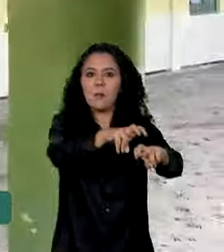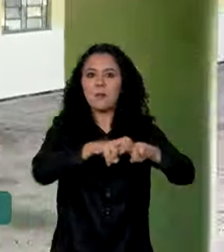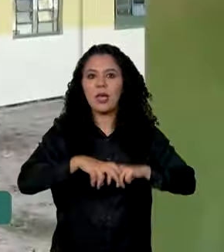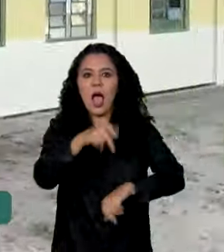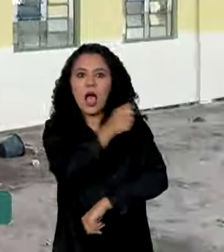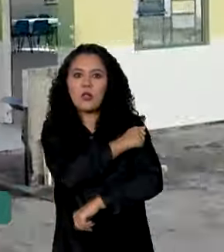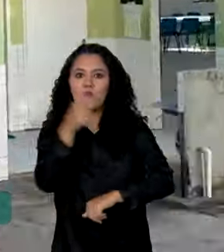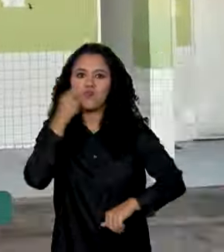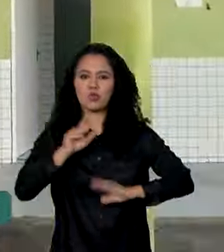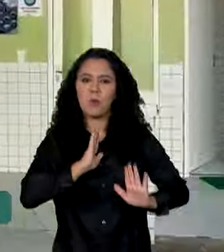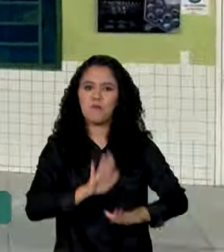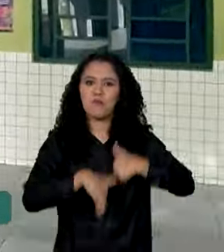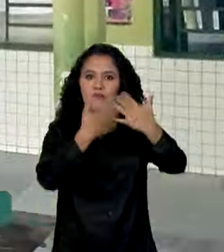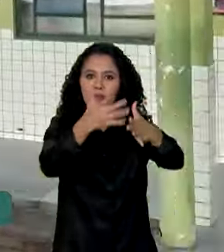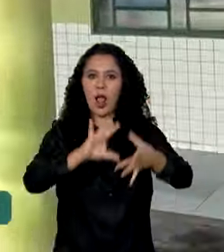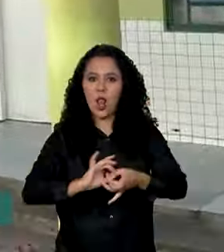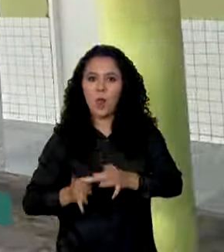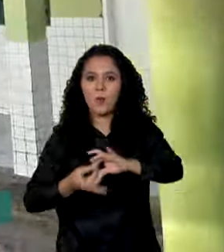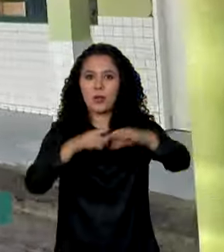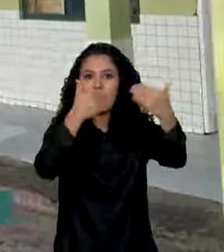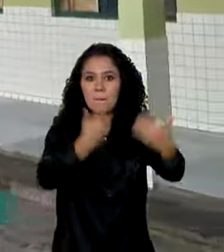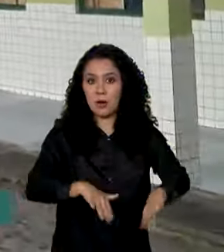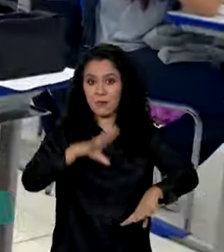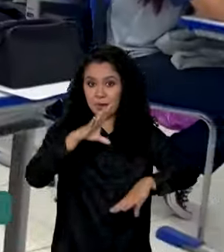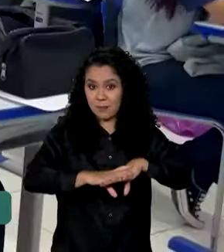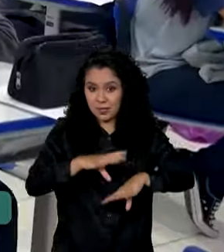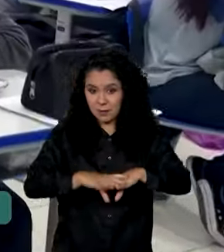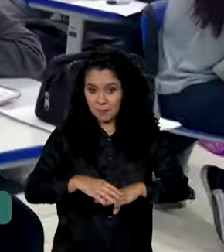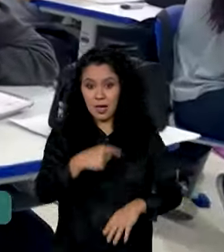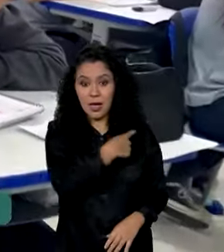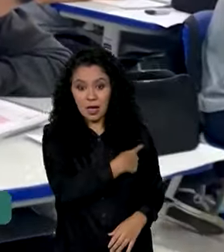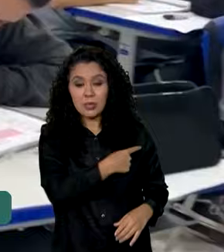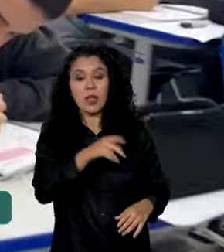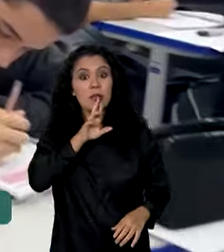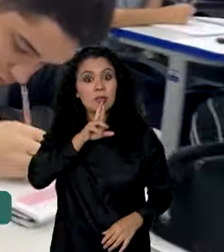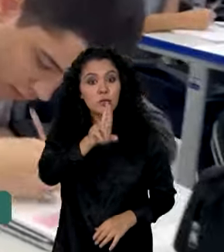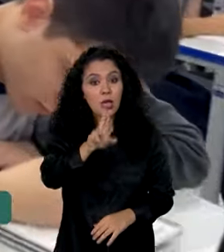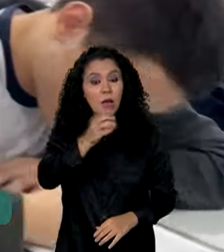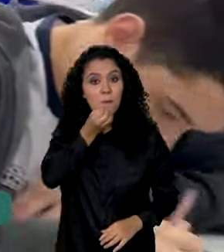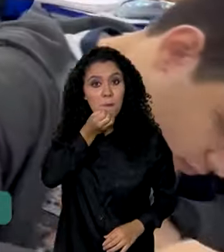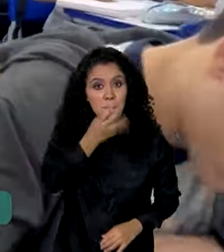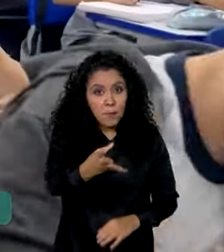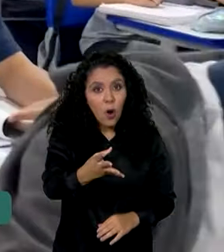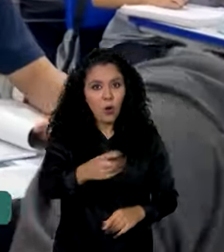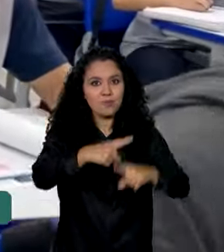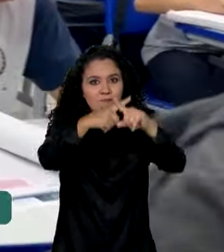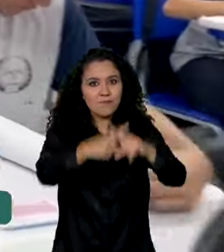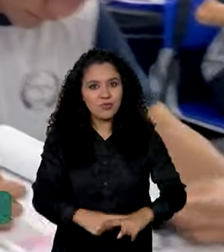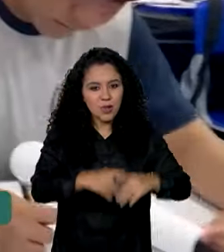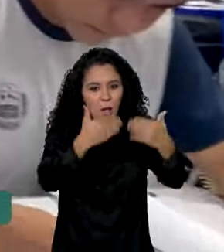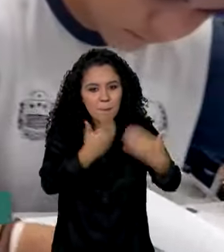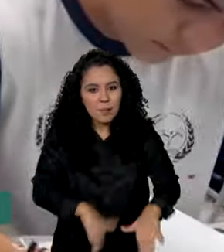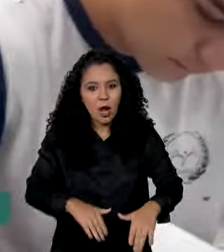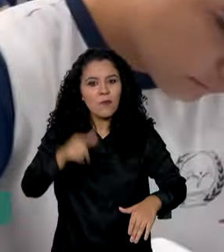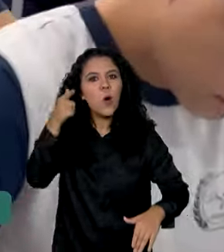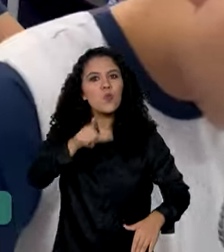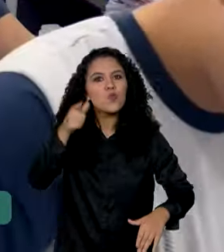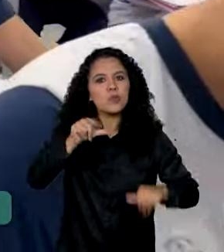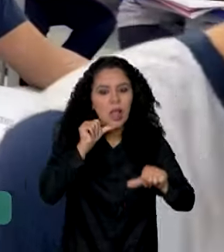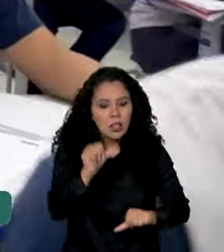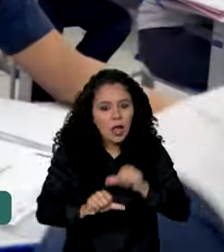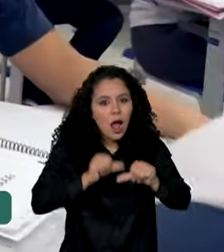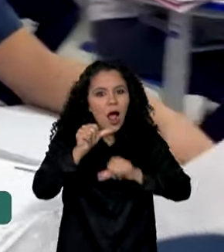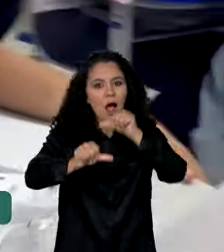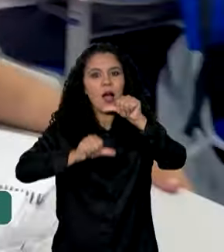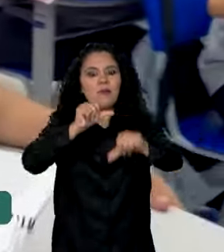estudantes nas Olimpíadas Brasileiras de Matemática. E os bons resultados na competição foram gerando transformações que